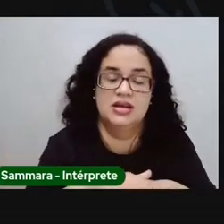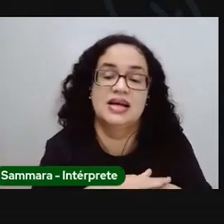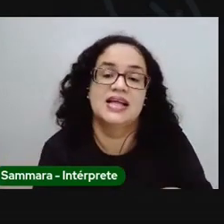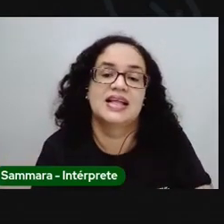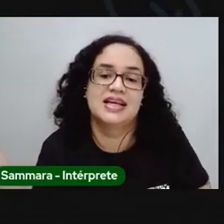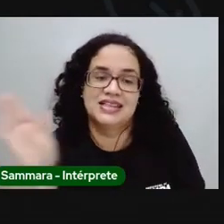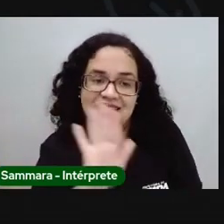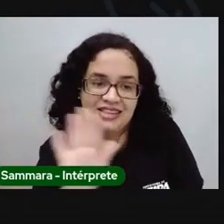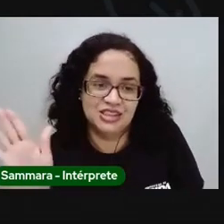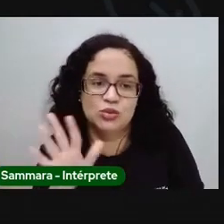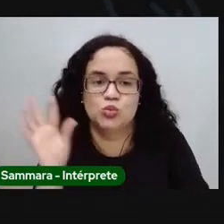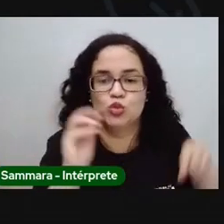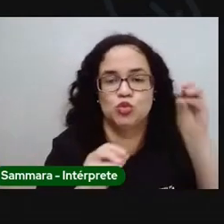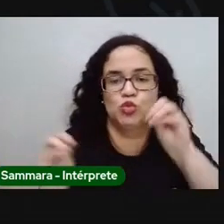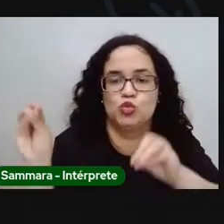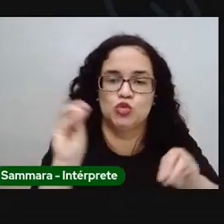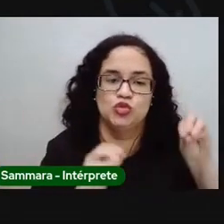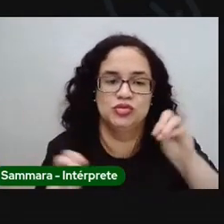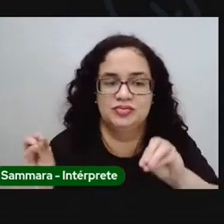próxima. Beijo!